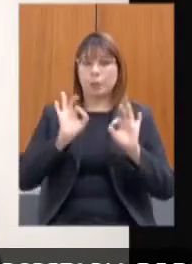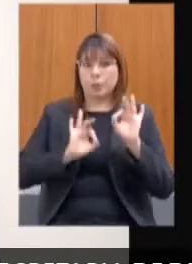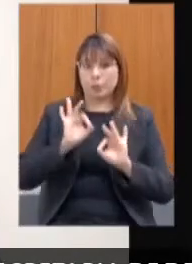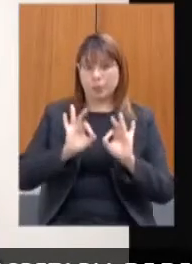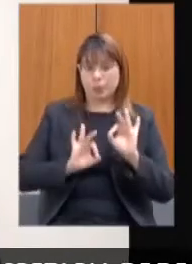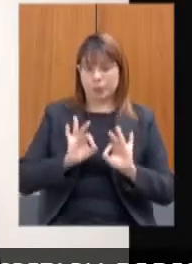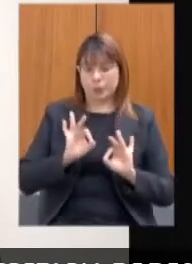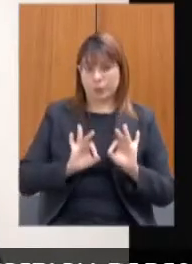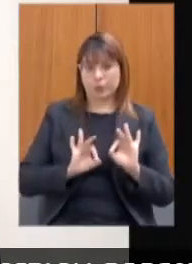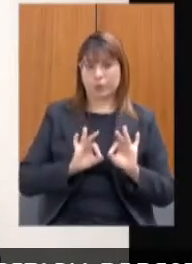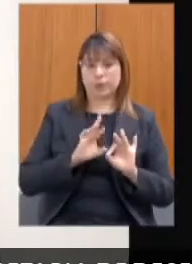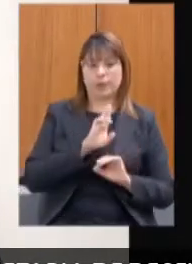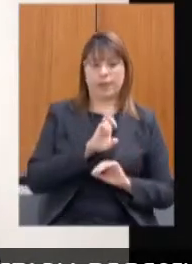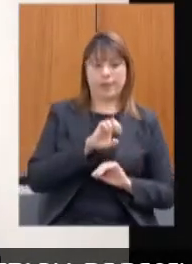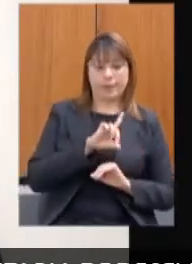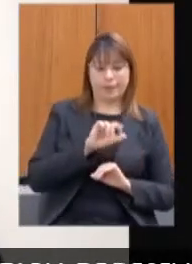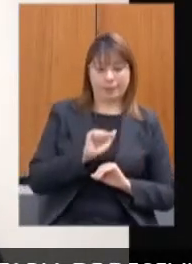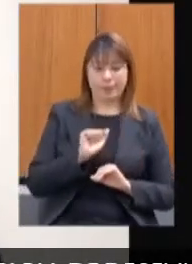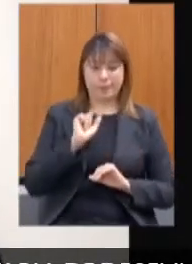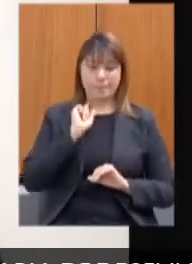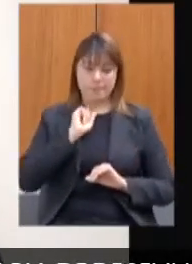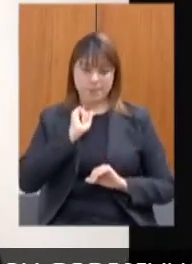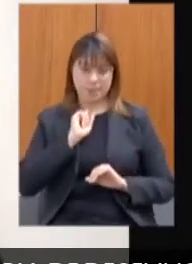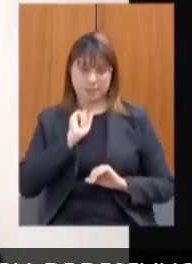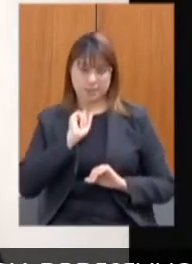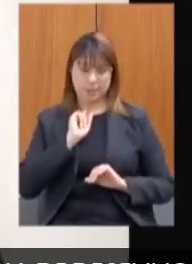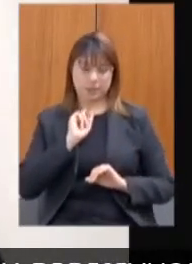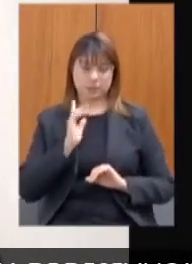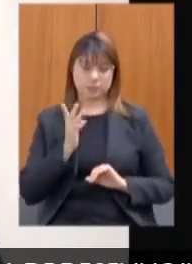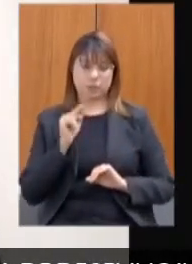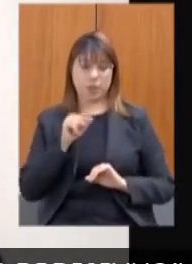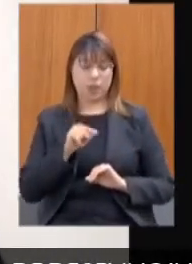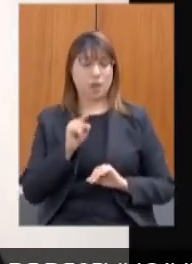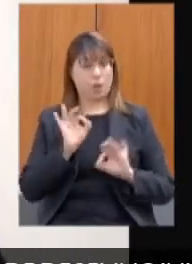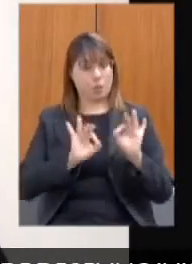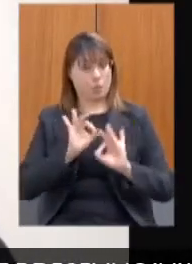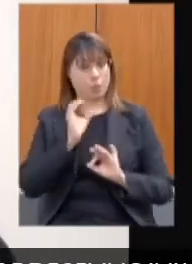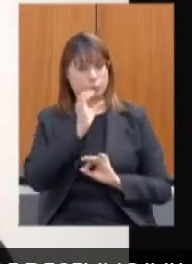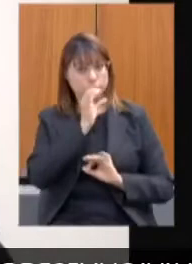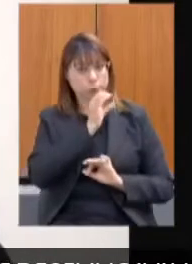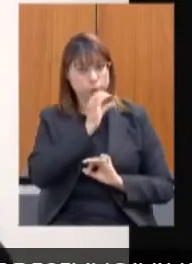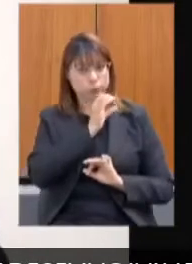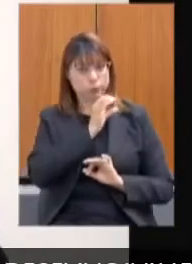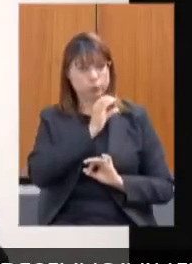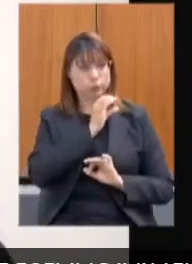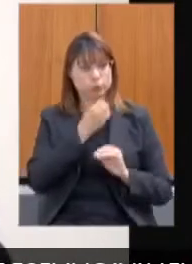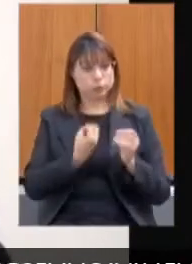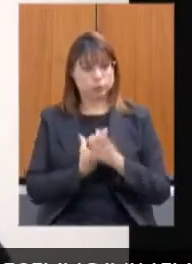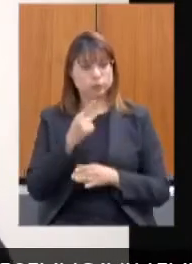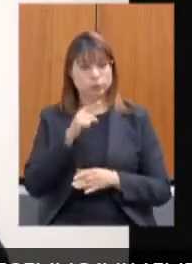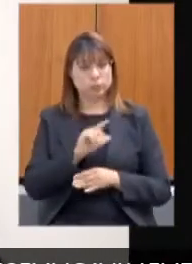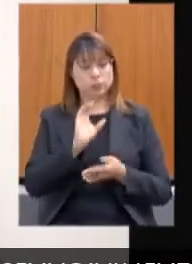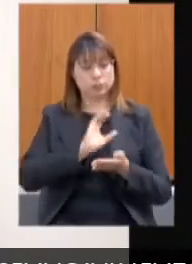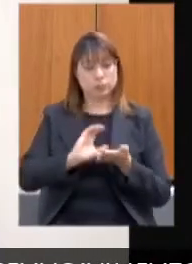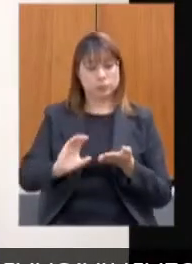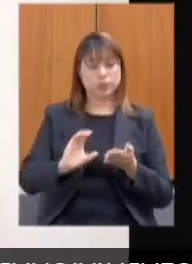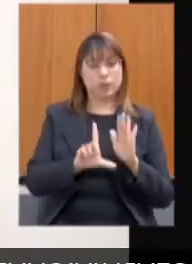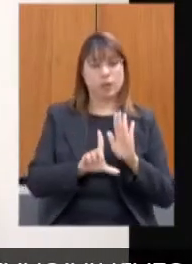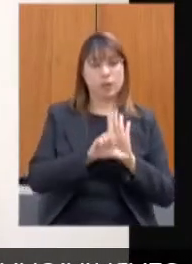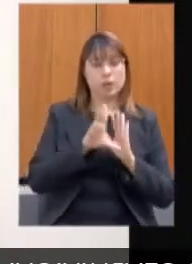Minas, ele é um programa emergencial, ele foi construído com recursos oriundos da lei